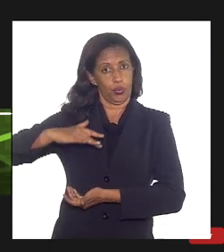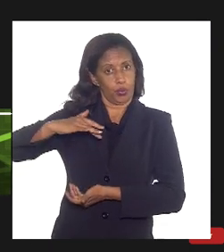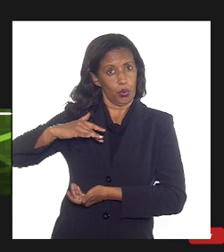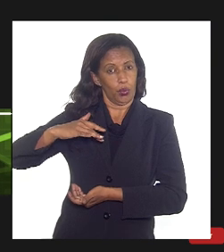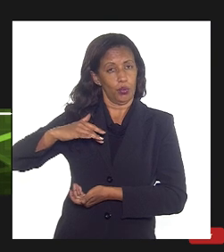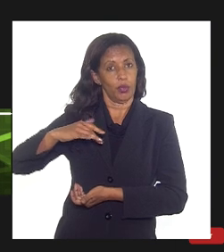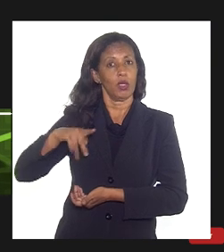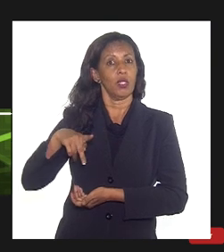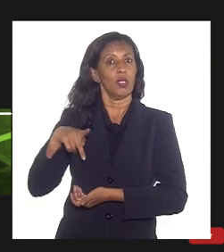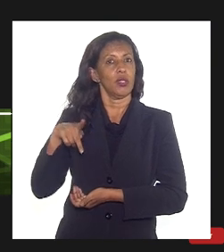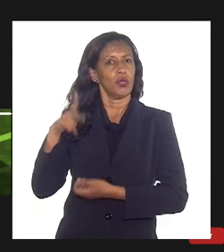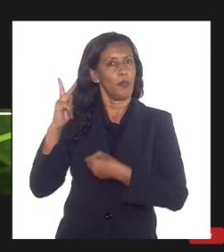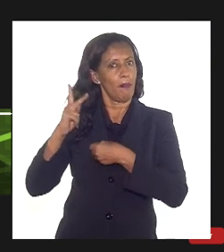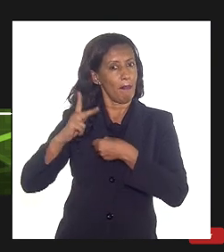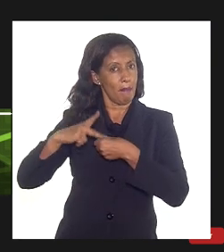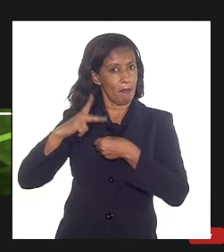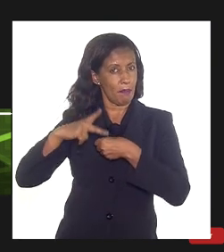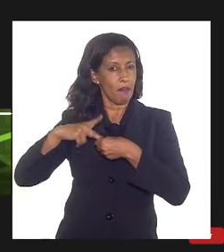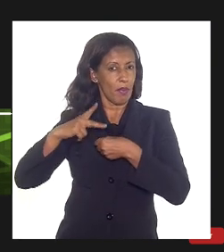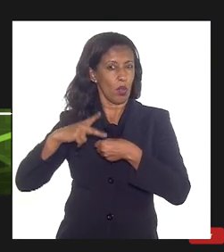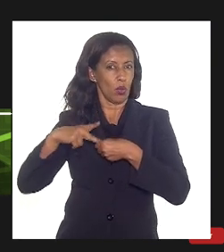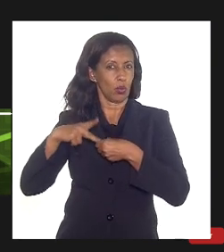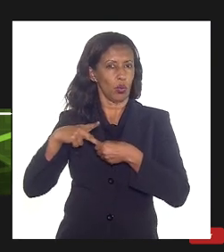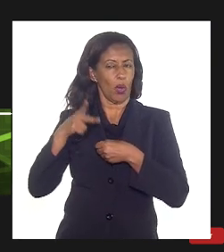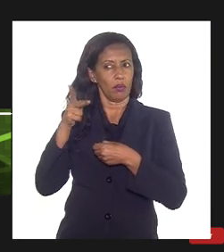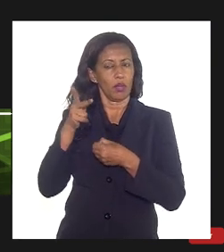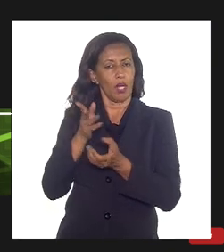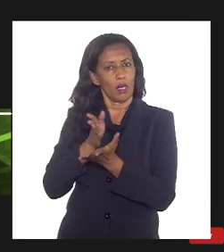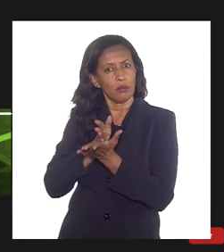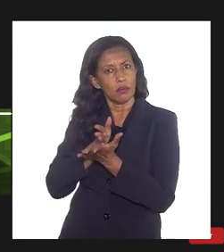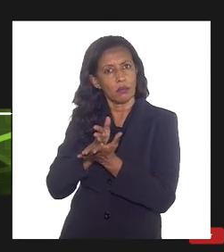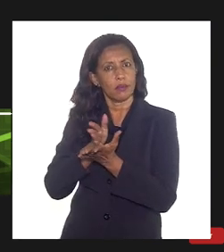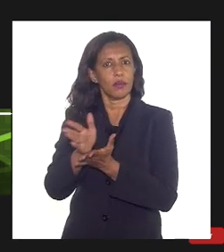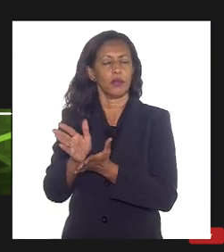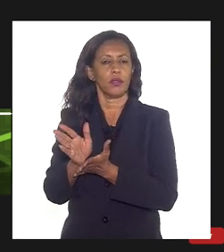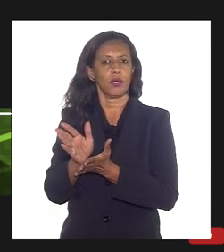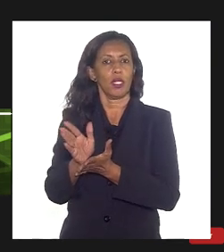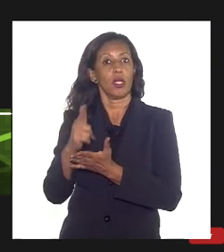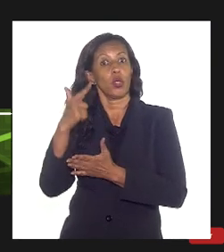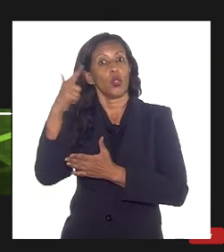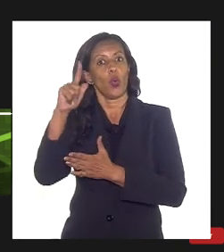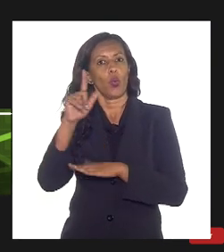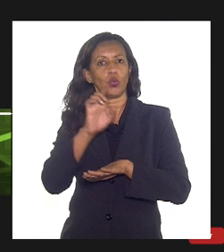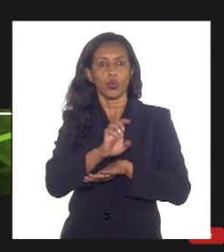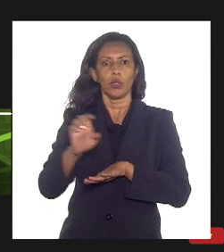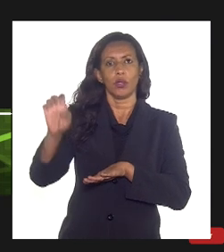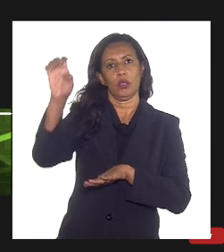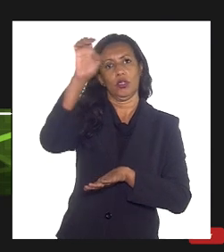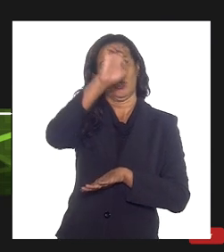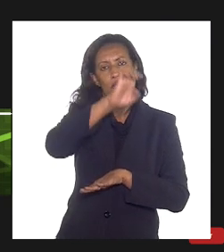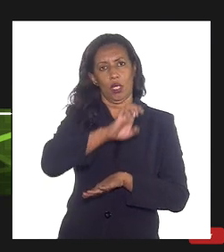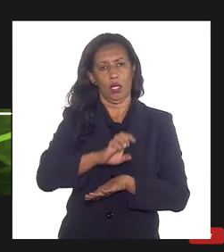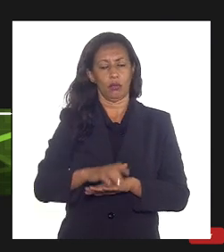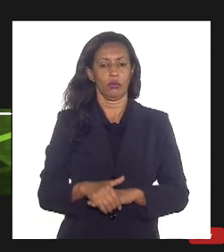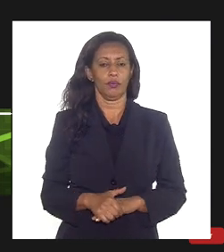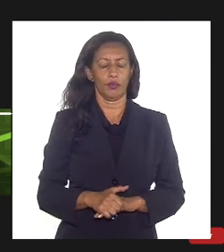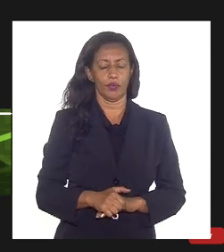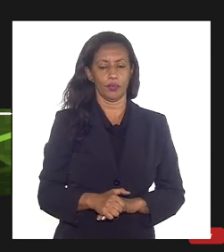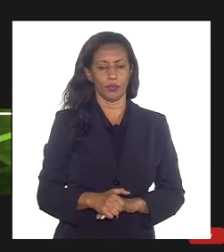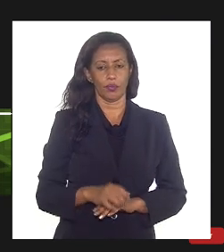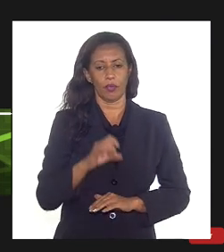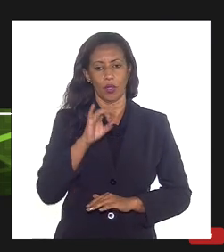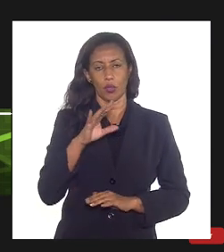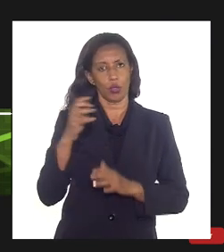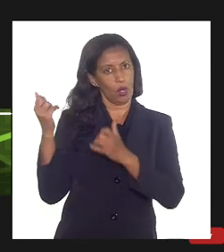é cabotado enfim destinado para refino em outros estados da federação só esse esclarecimento